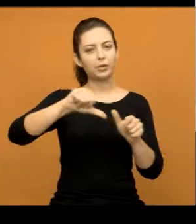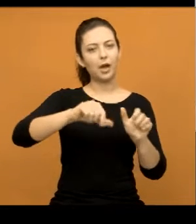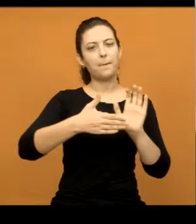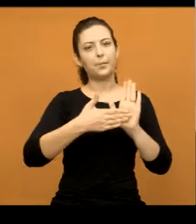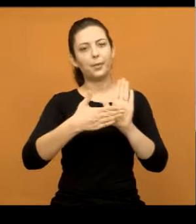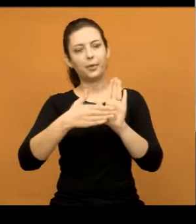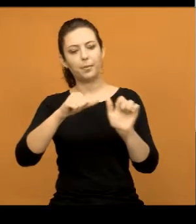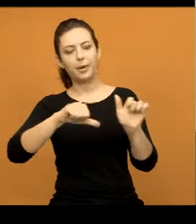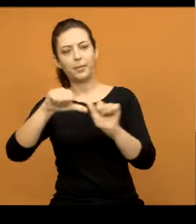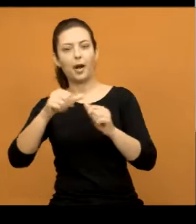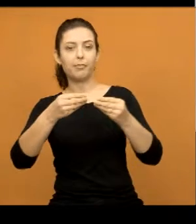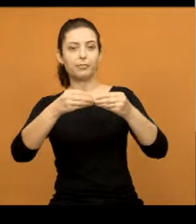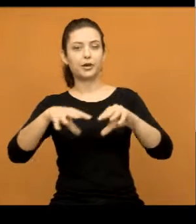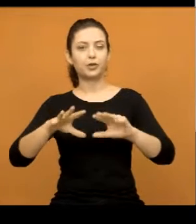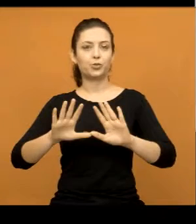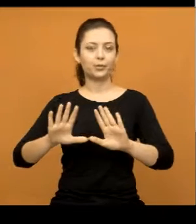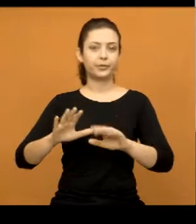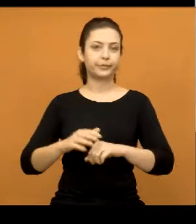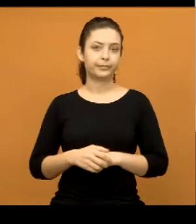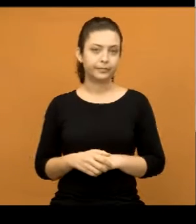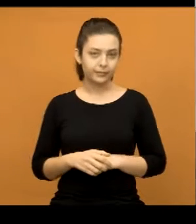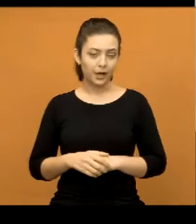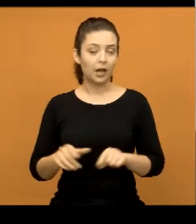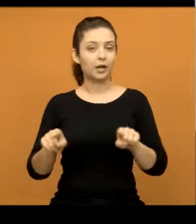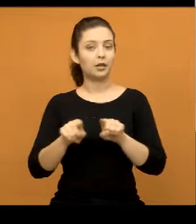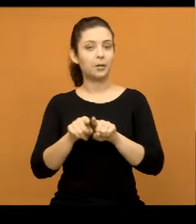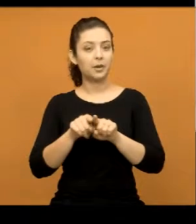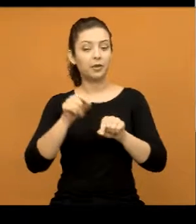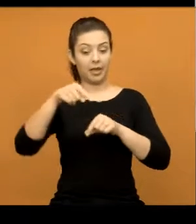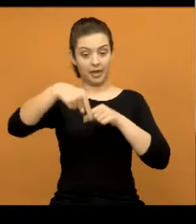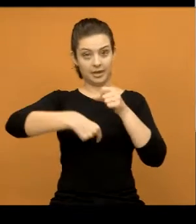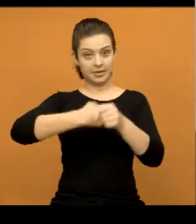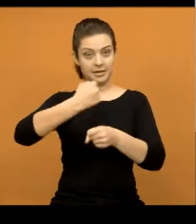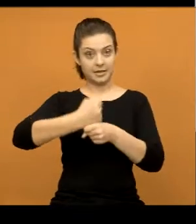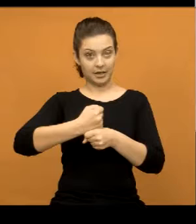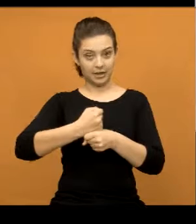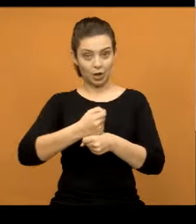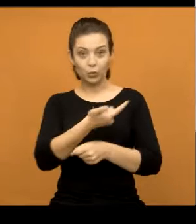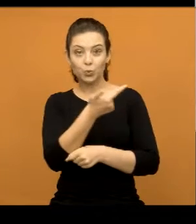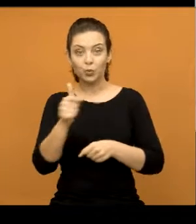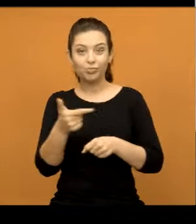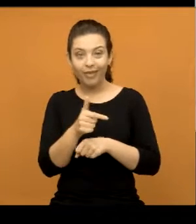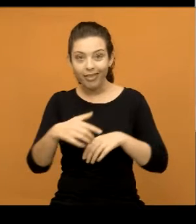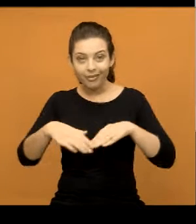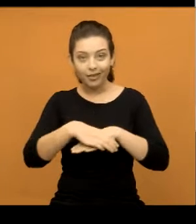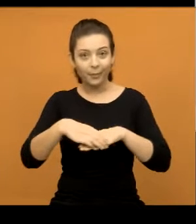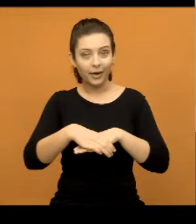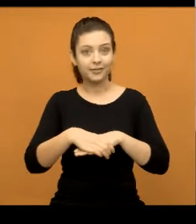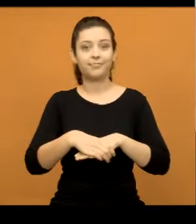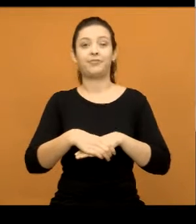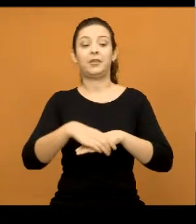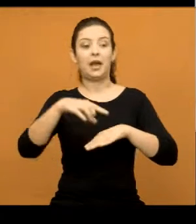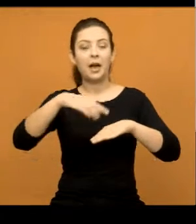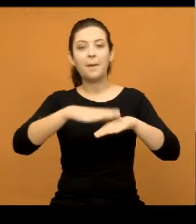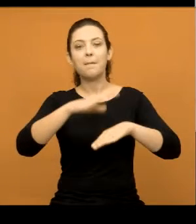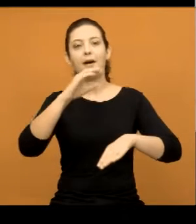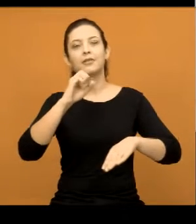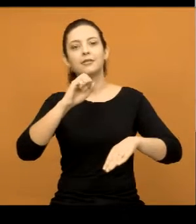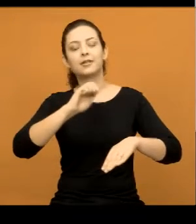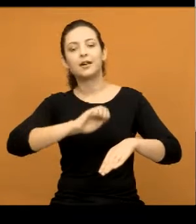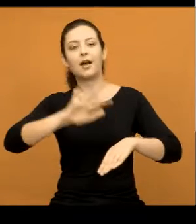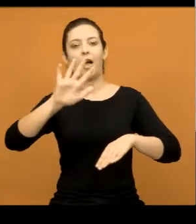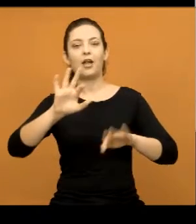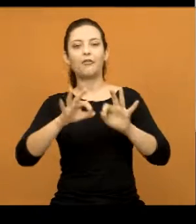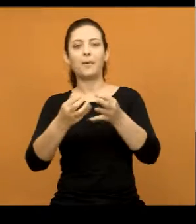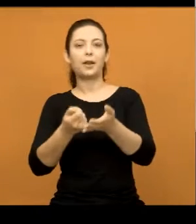propostas trouxeram esse prejuízo, sem se esquecer que esse ano os uniformes virão sem os tênis, que é um dos itens mais caros desse conjunto.